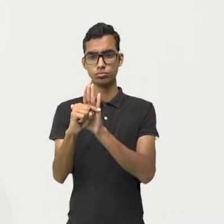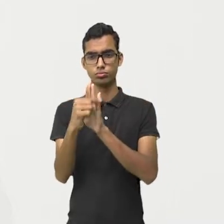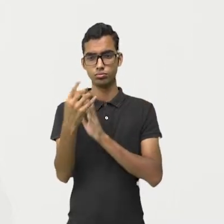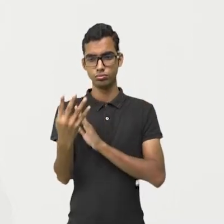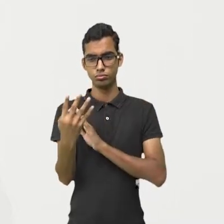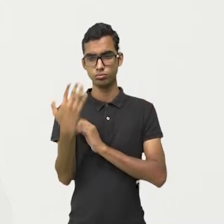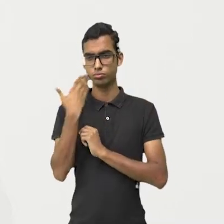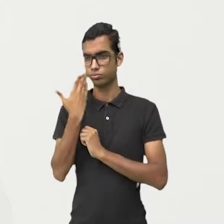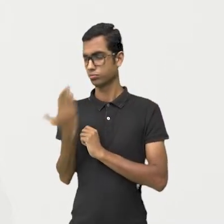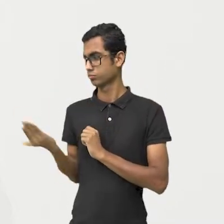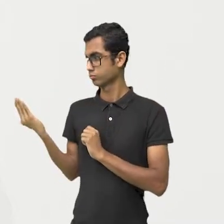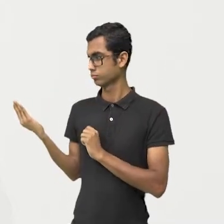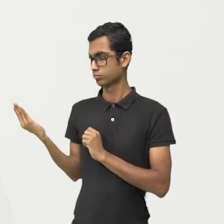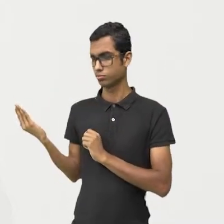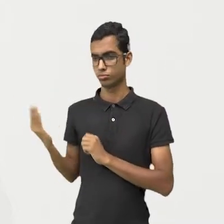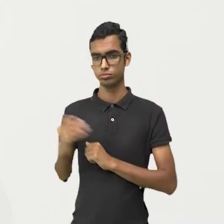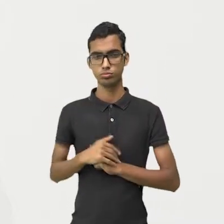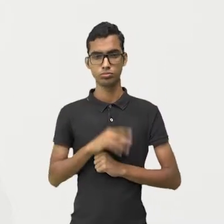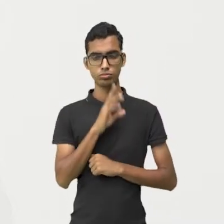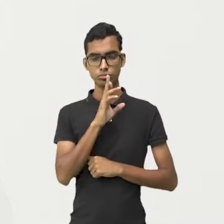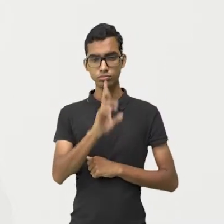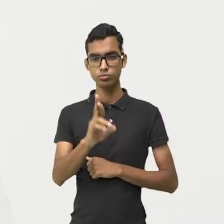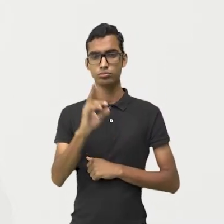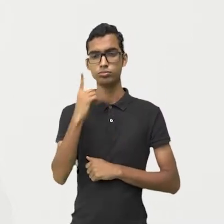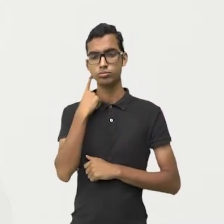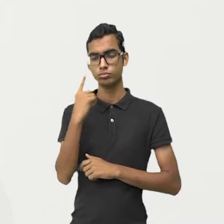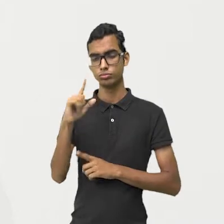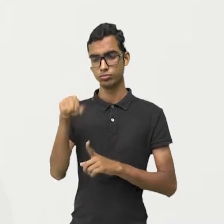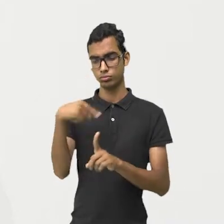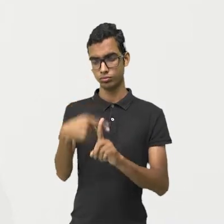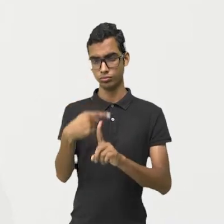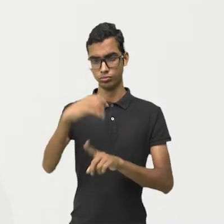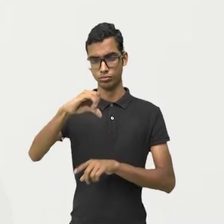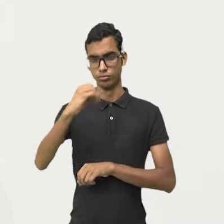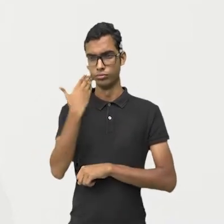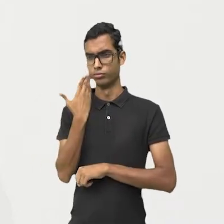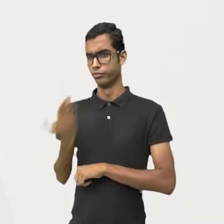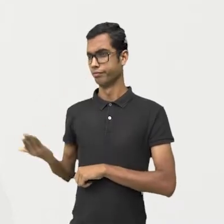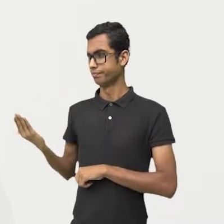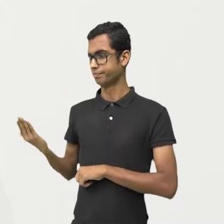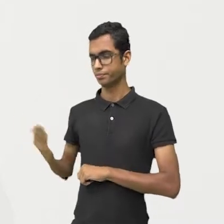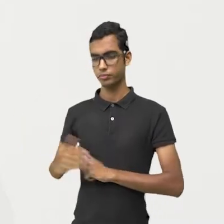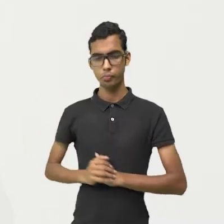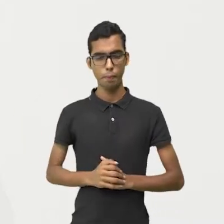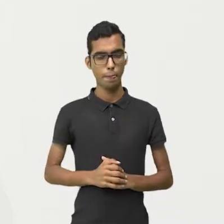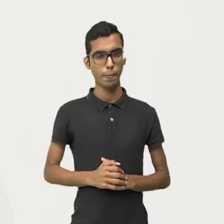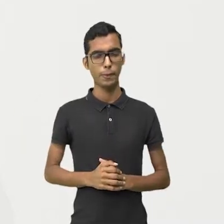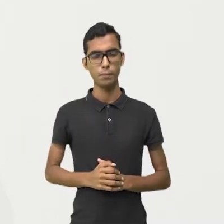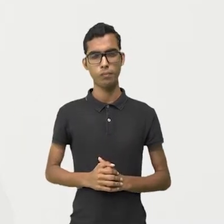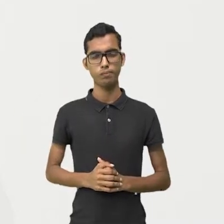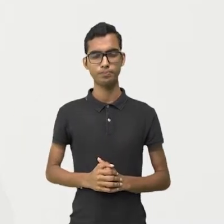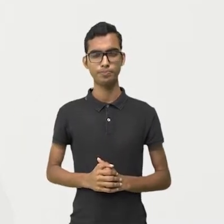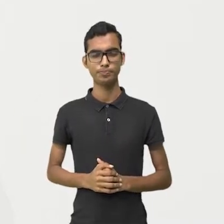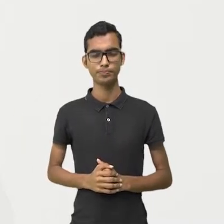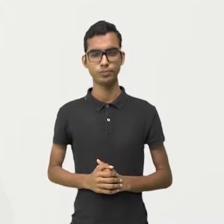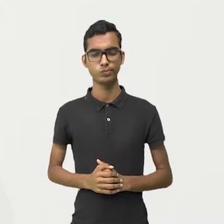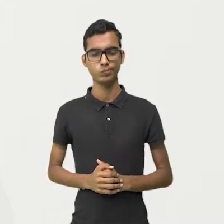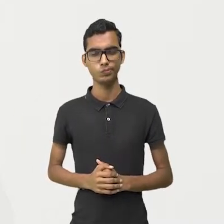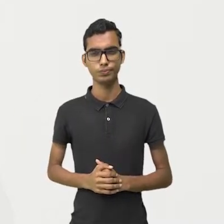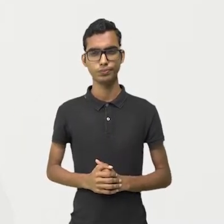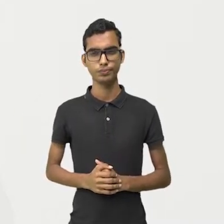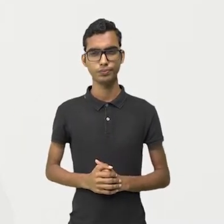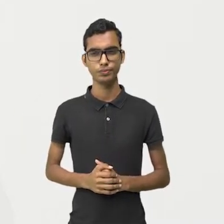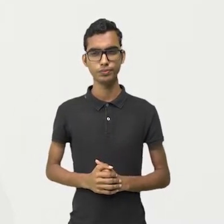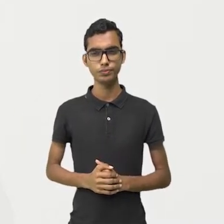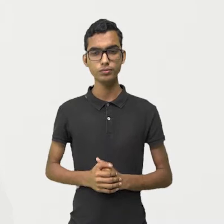que divisão de sinais iguais, o resultado é positivo, olha aí. Então, dividindo 36 por 4 vai me dar mais